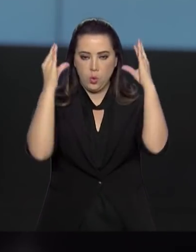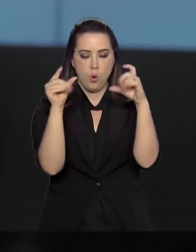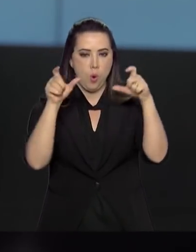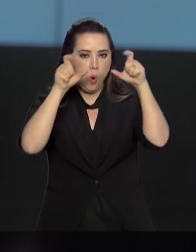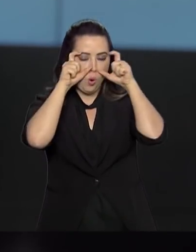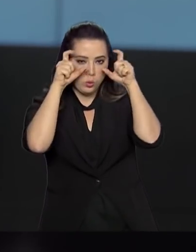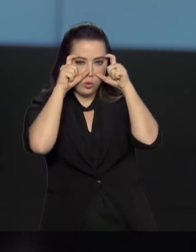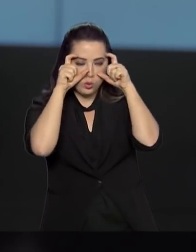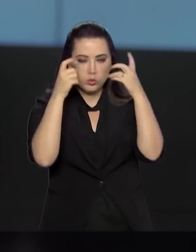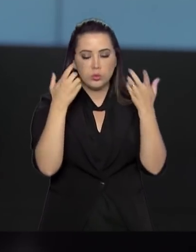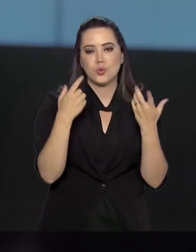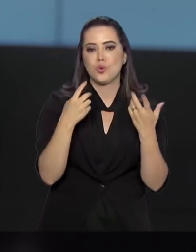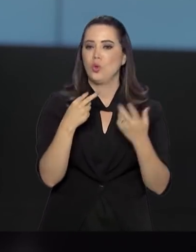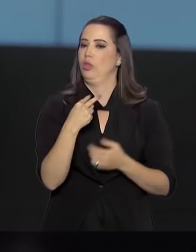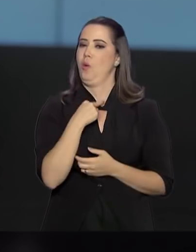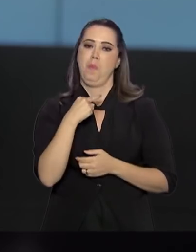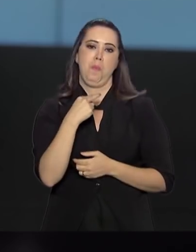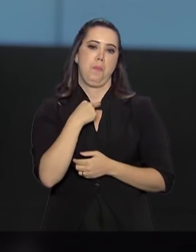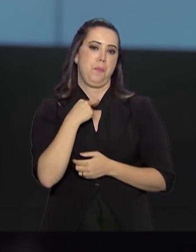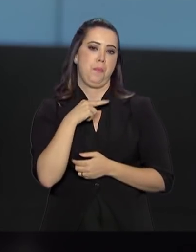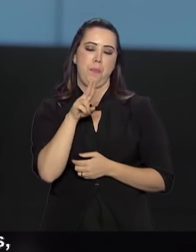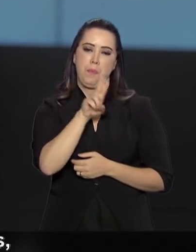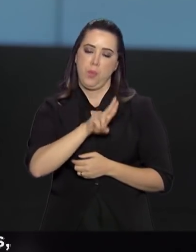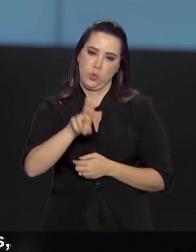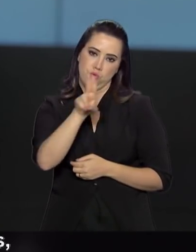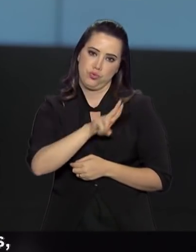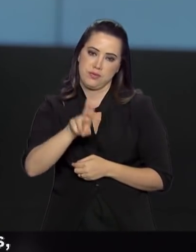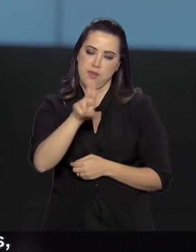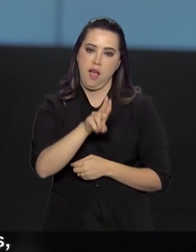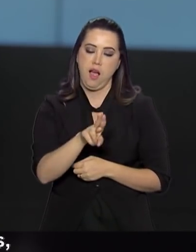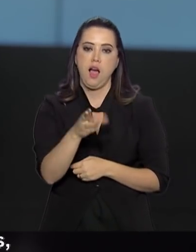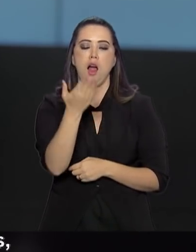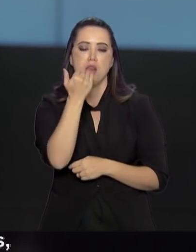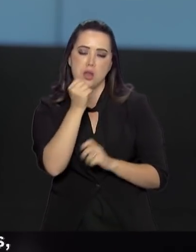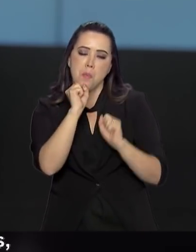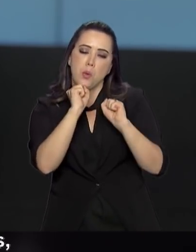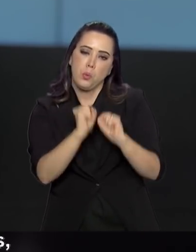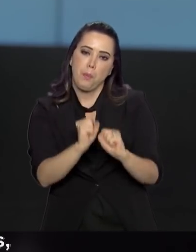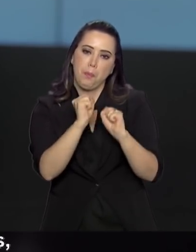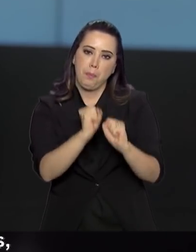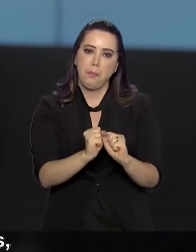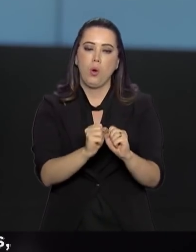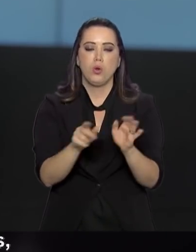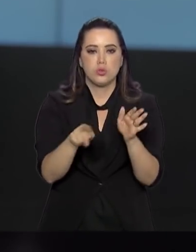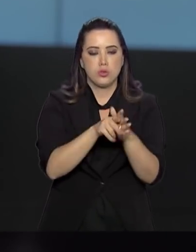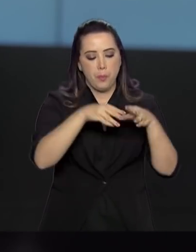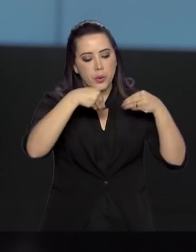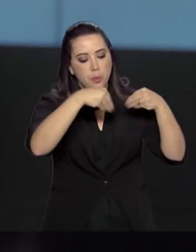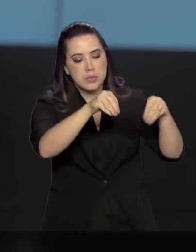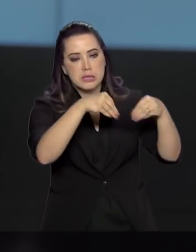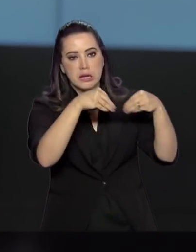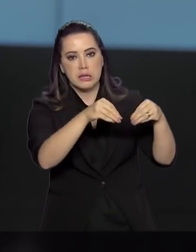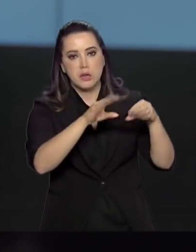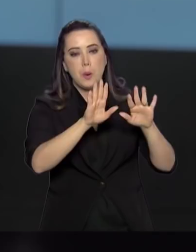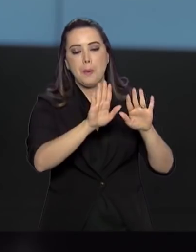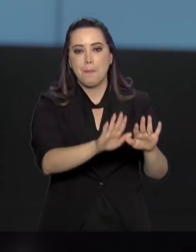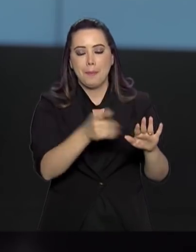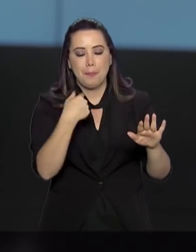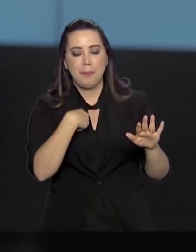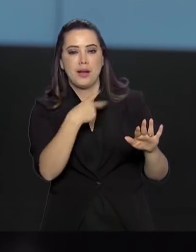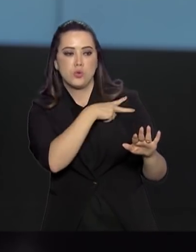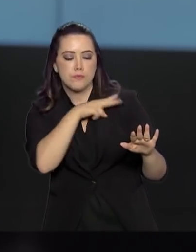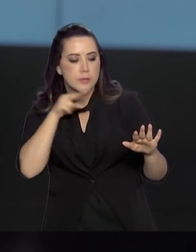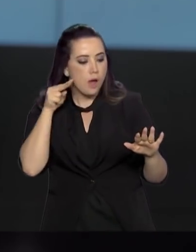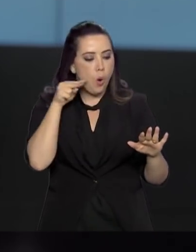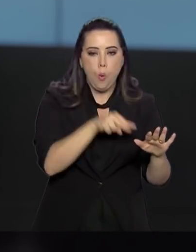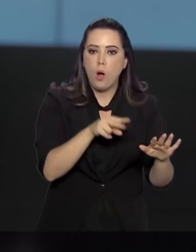óculos escuro não poderão ser usados. Alimentos serão aceitos em embalagens originais, mas serão revistados